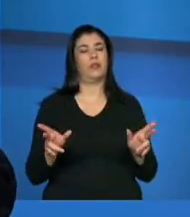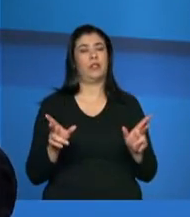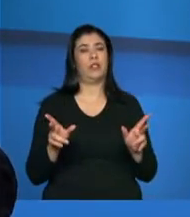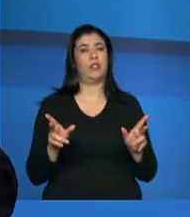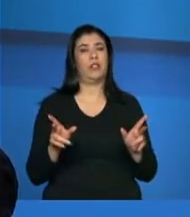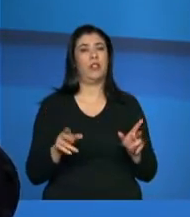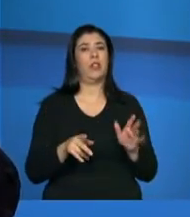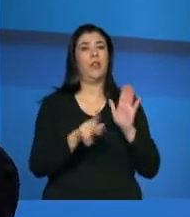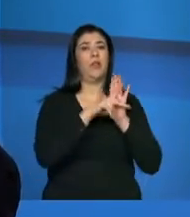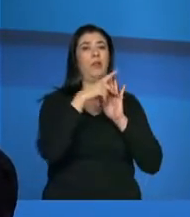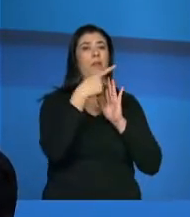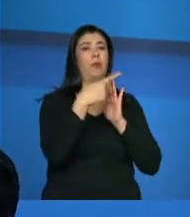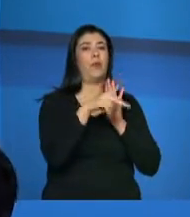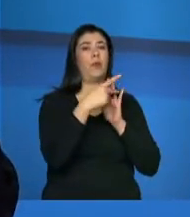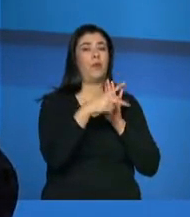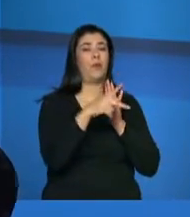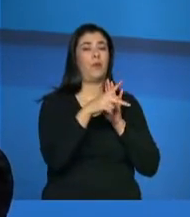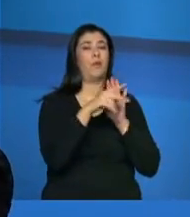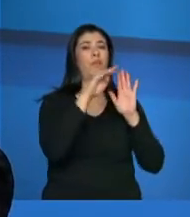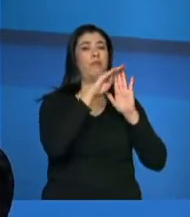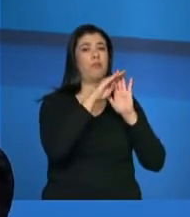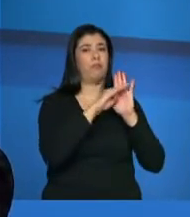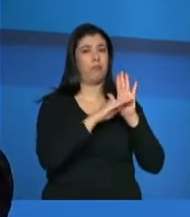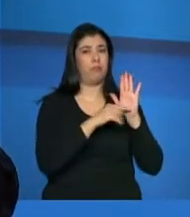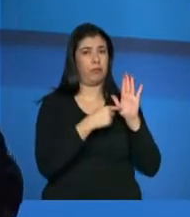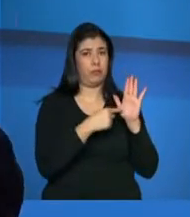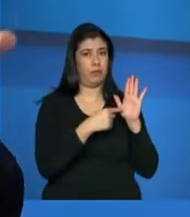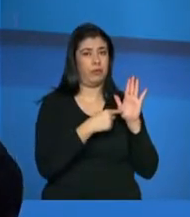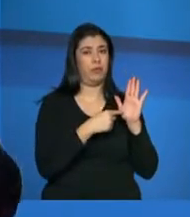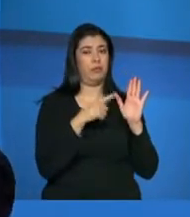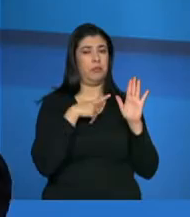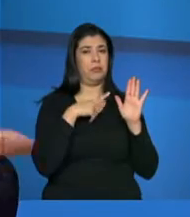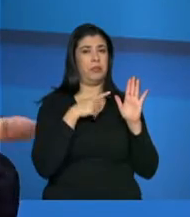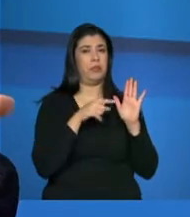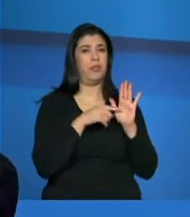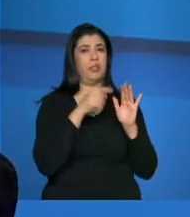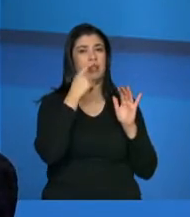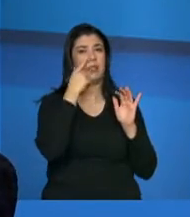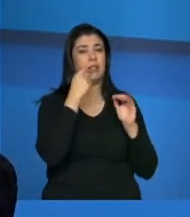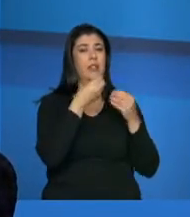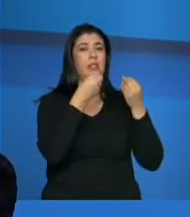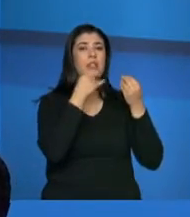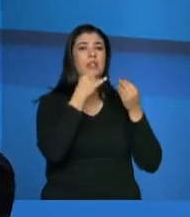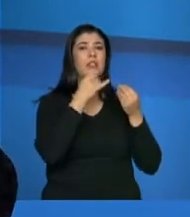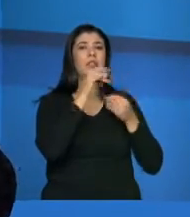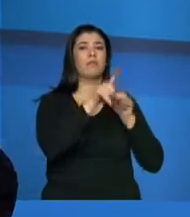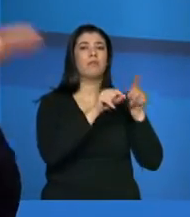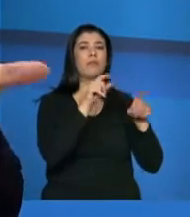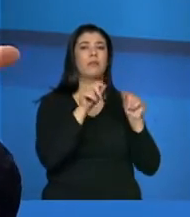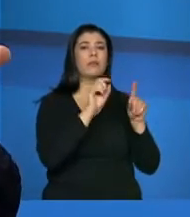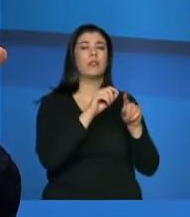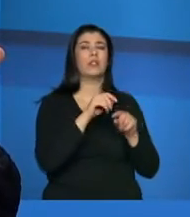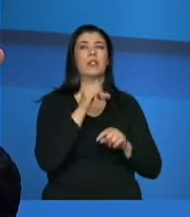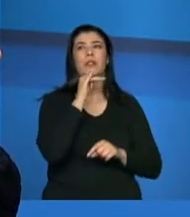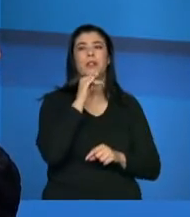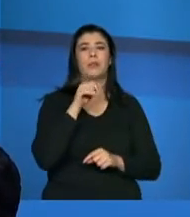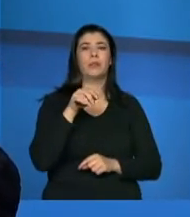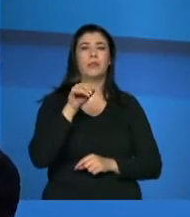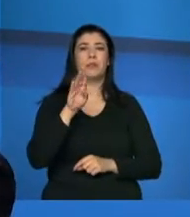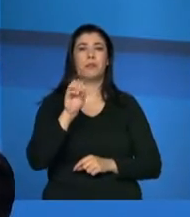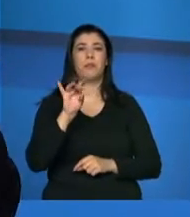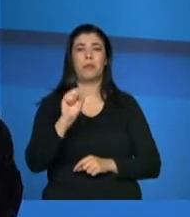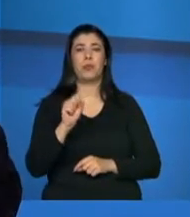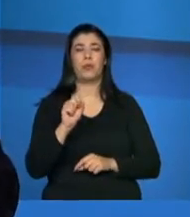feita pelo próprio, a partir das informações do cadastro. No caso desse, é o próprio Bolsa Família. Você se inscreve, na verdade, no